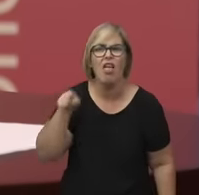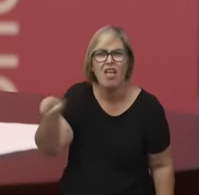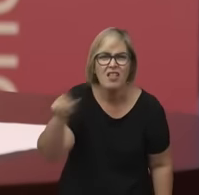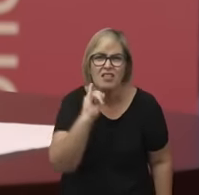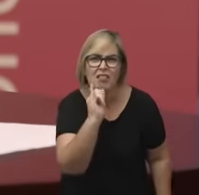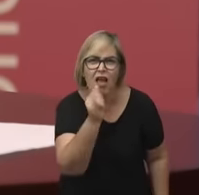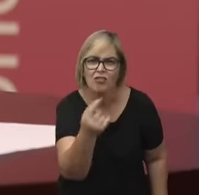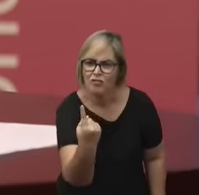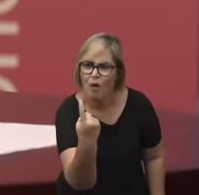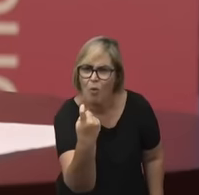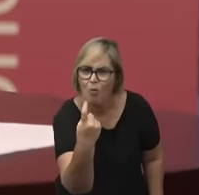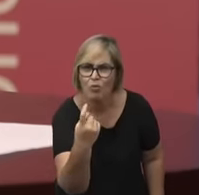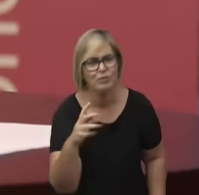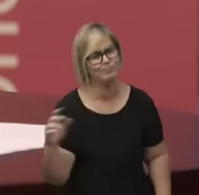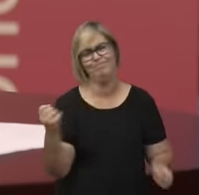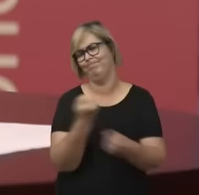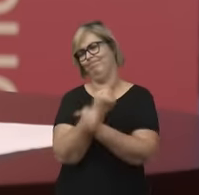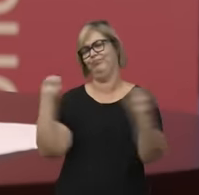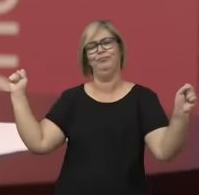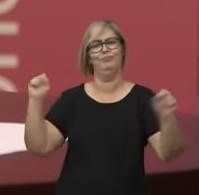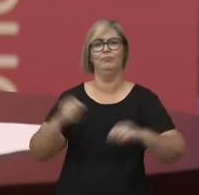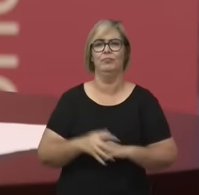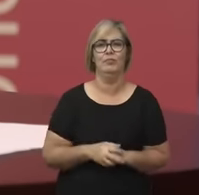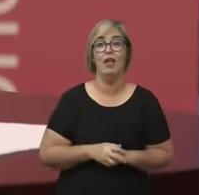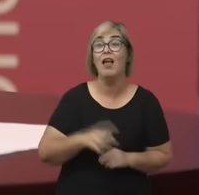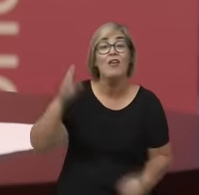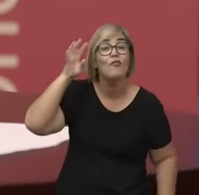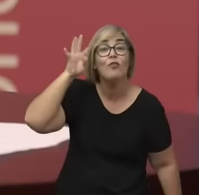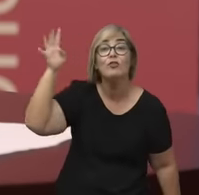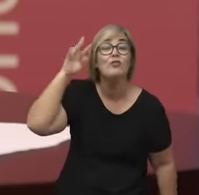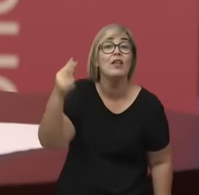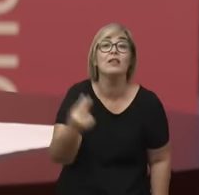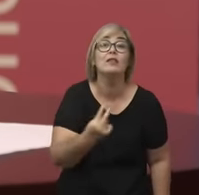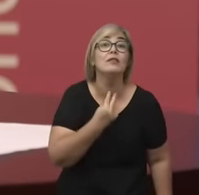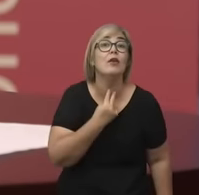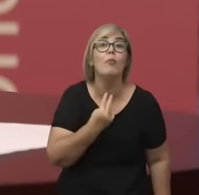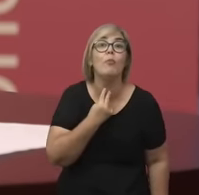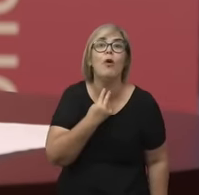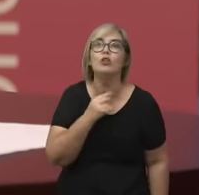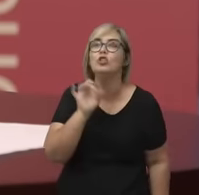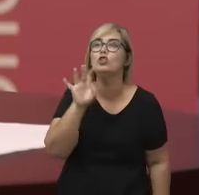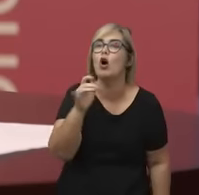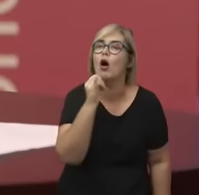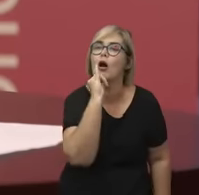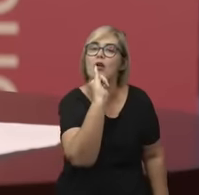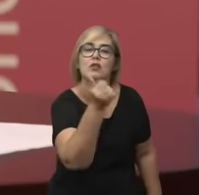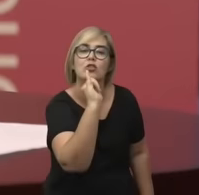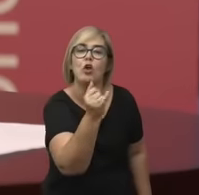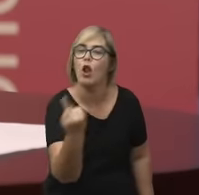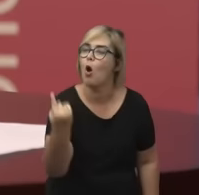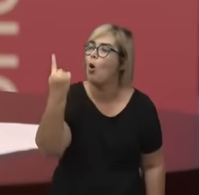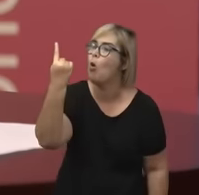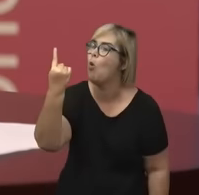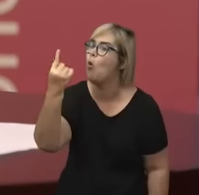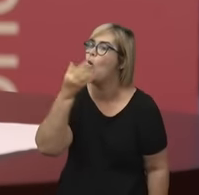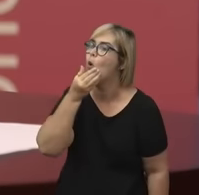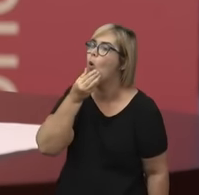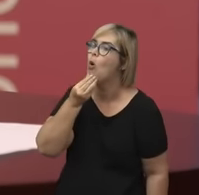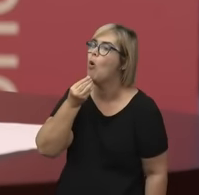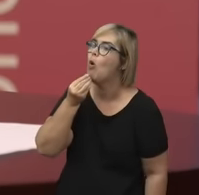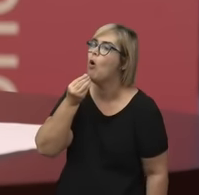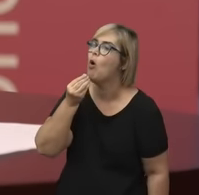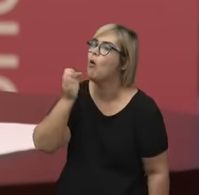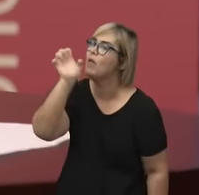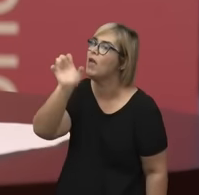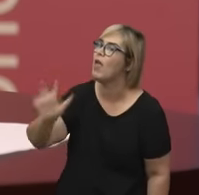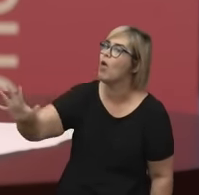Ela não pode ser, a filosofia não pode ser a narrativa heroica que os homens letrados europeus contam para si mesmos